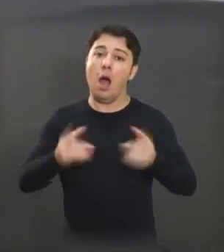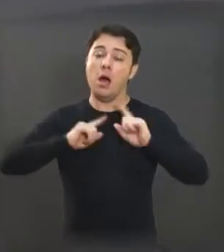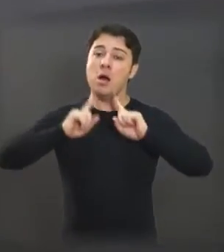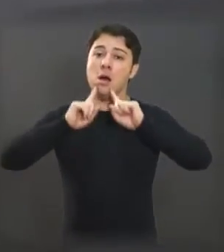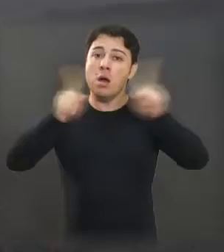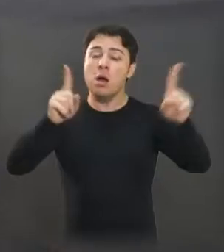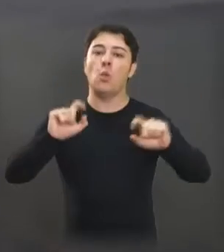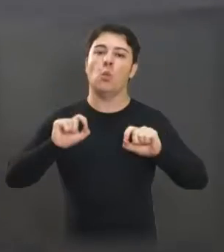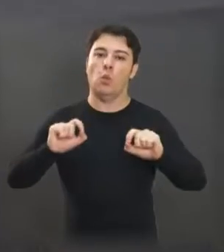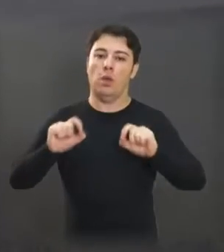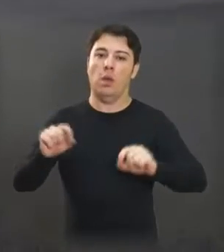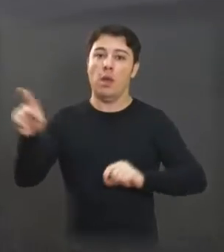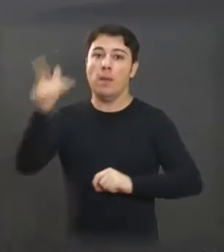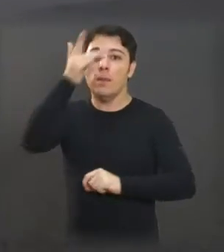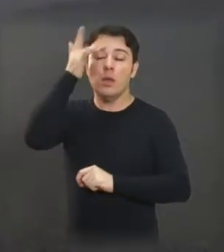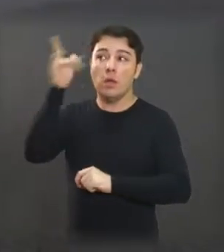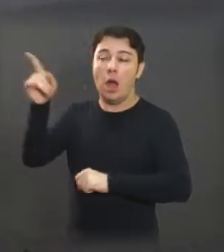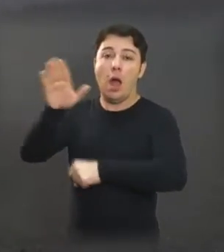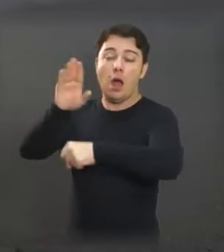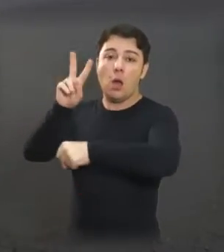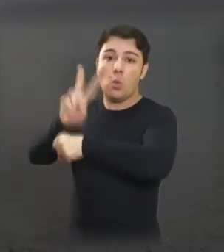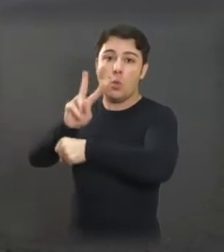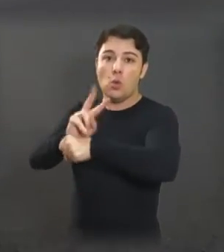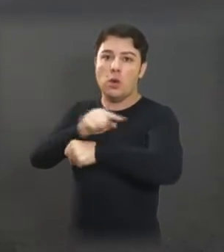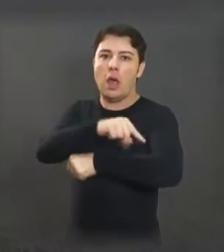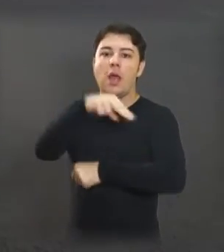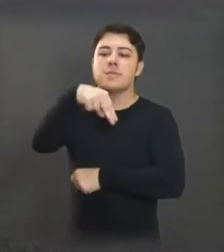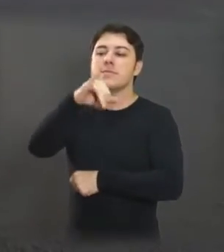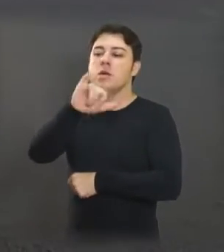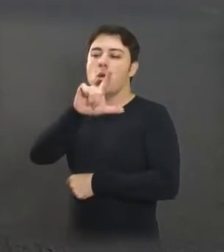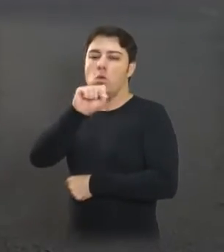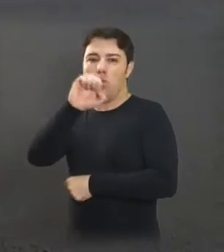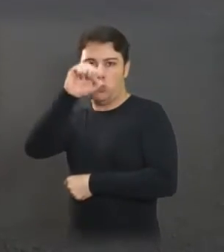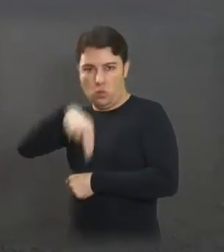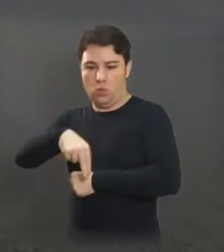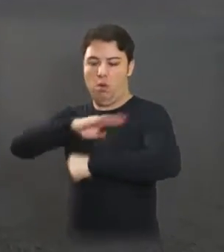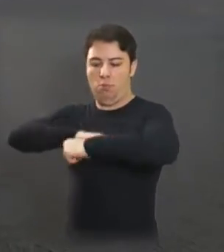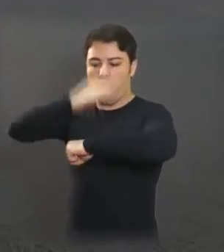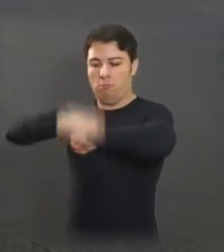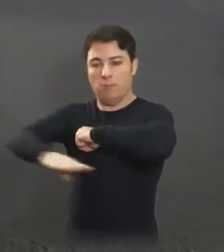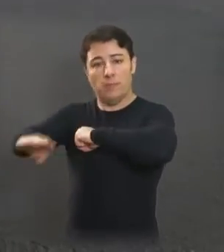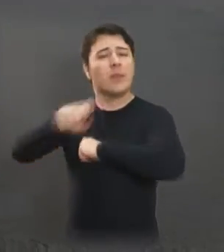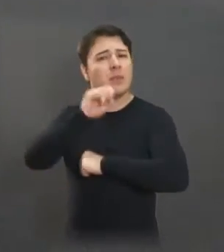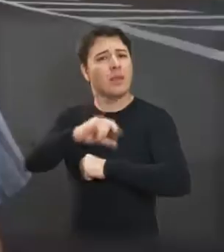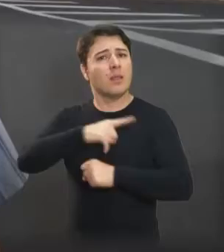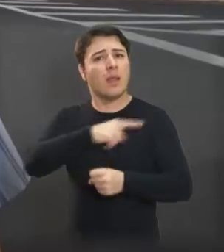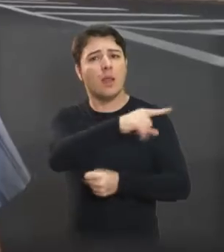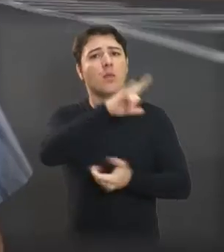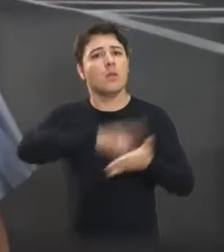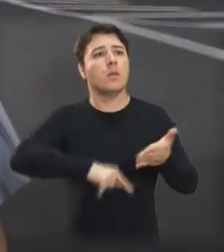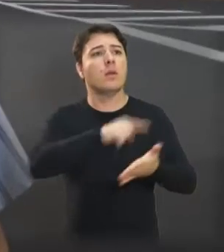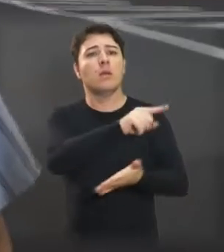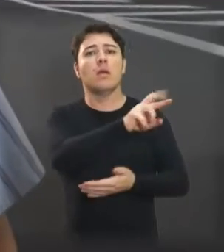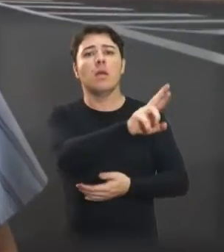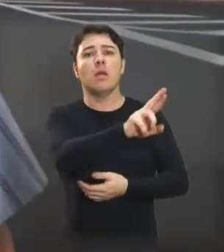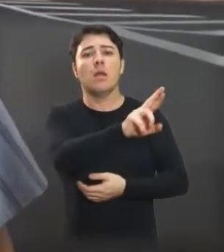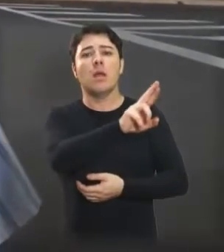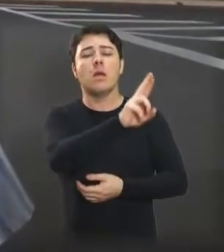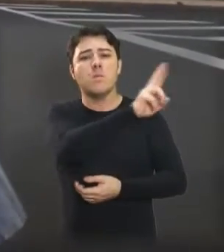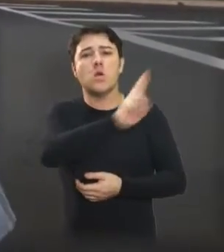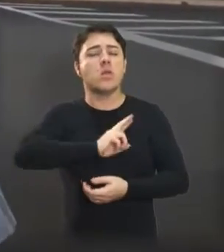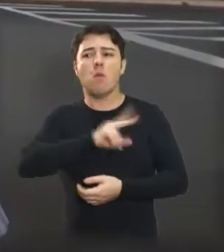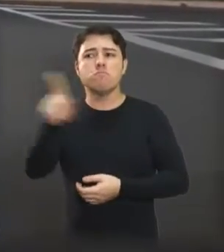aqui, a quem cuida dessa parte de lombada, o Nilson Carneiro. Quando tem a solicitação, o senhor já respondeu que ali não é